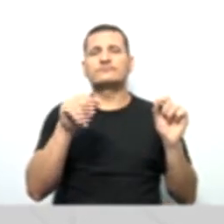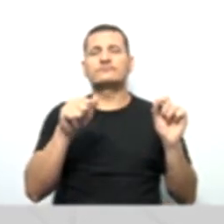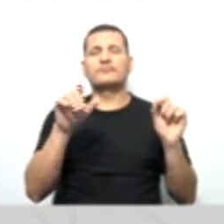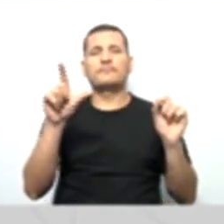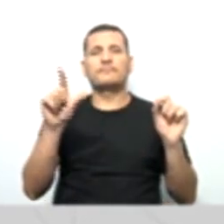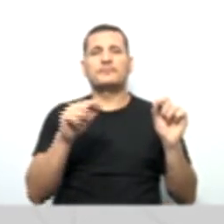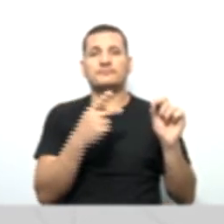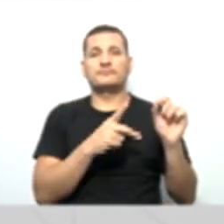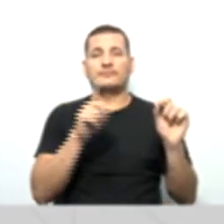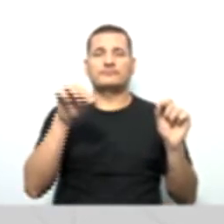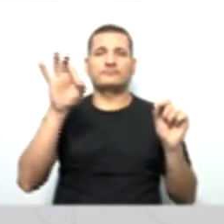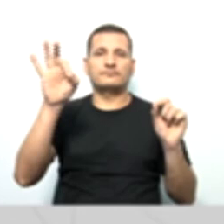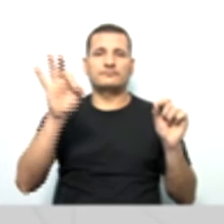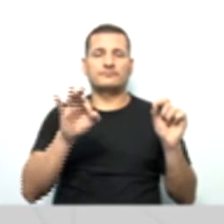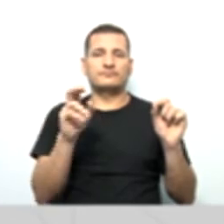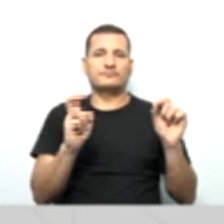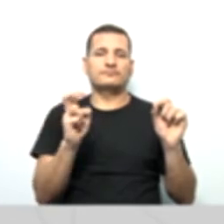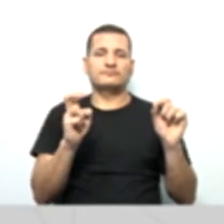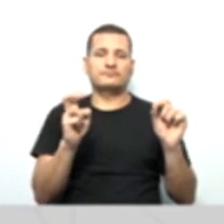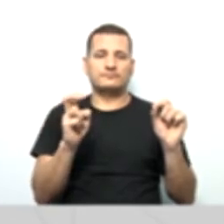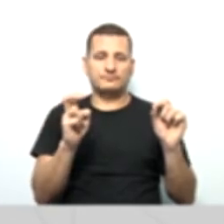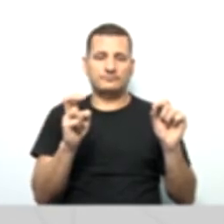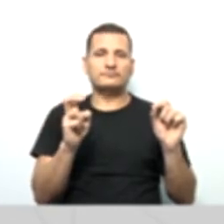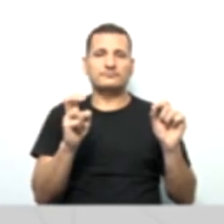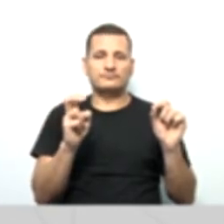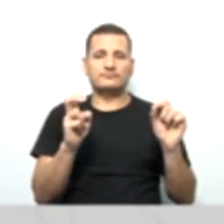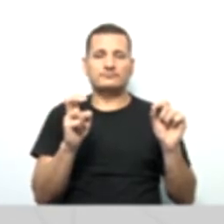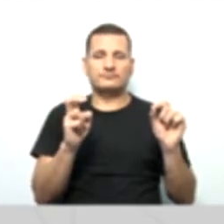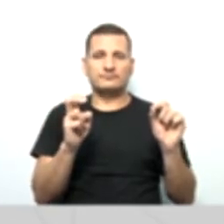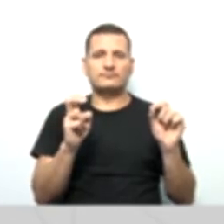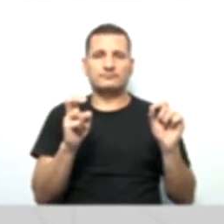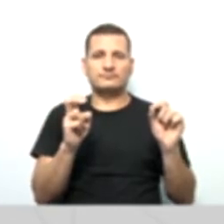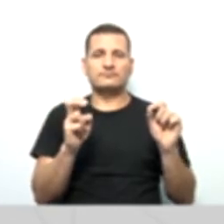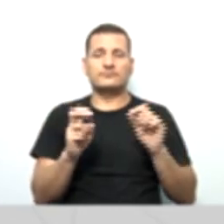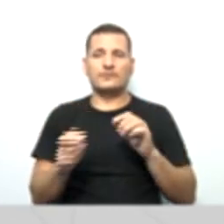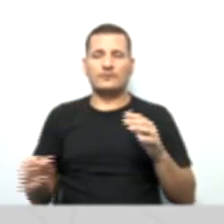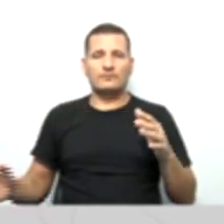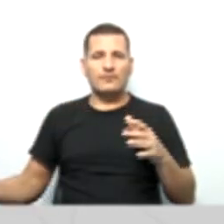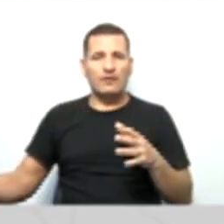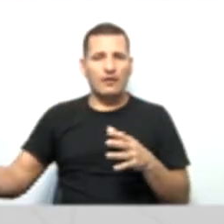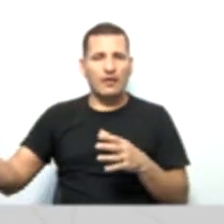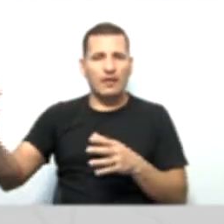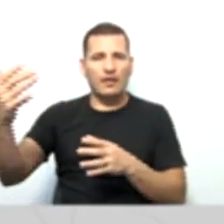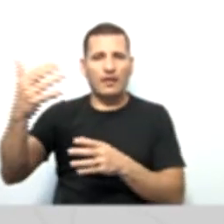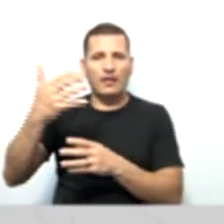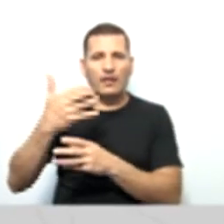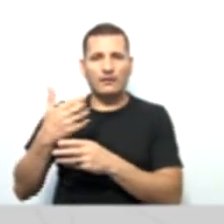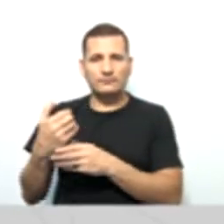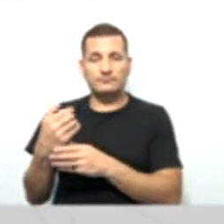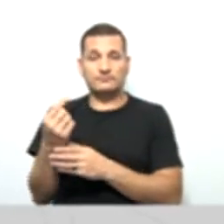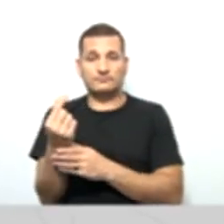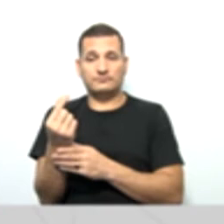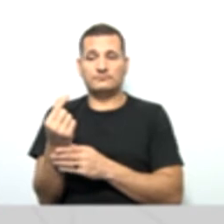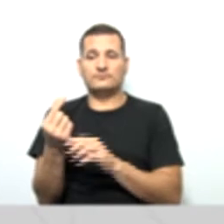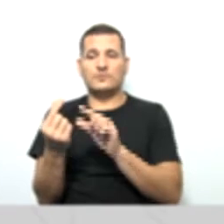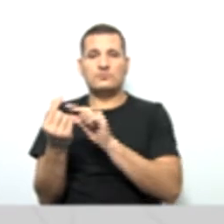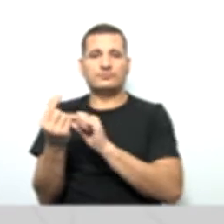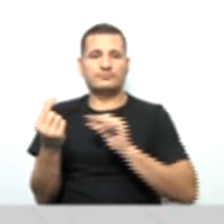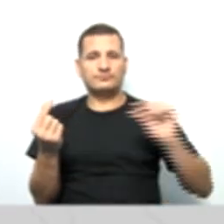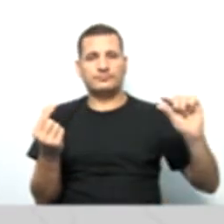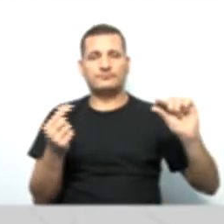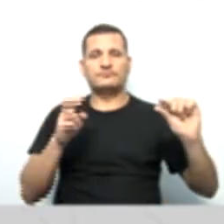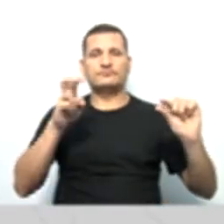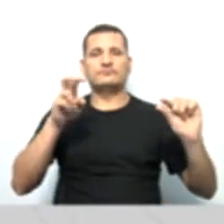É 5%. Ele deve destinar no mínimo 5% da onde, gente? Das sobras, né?